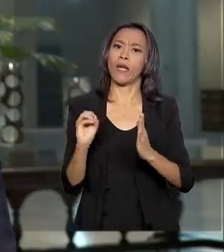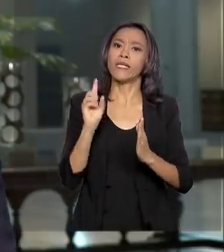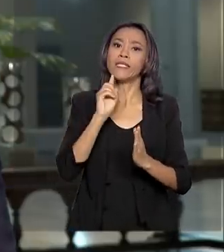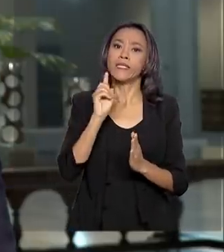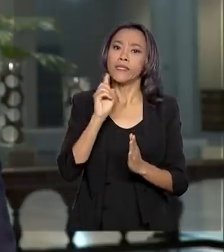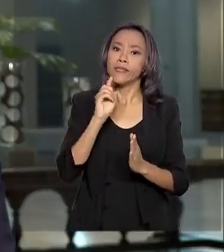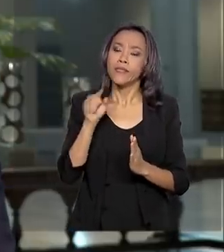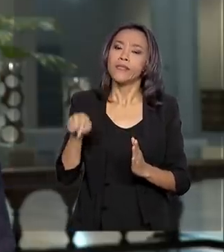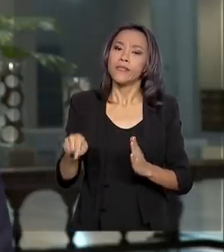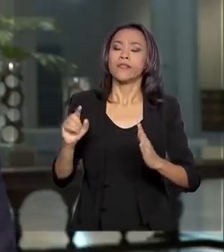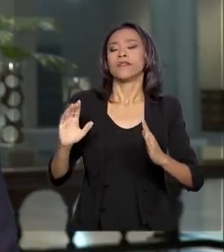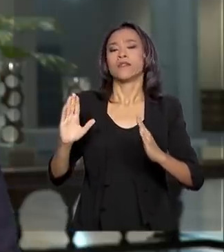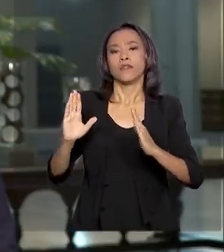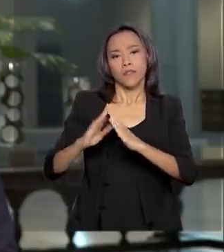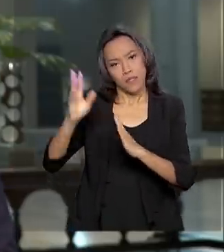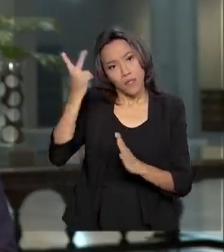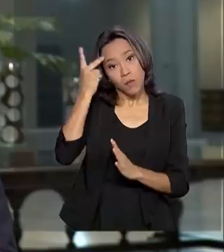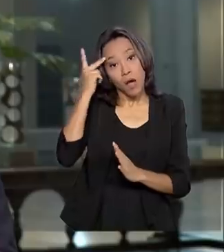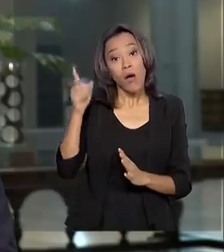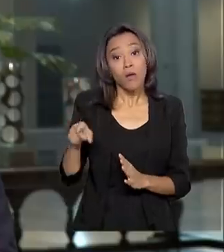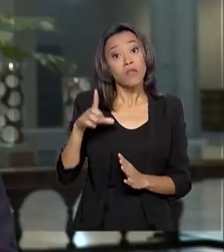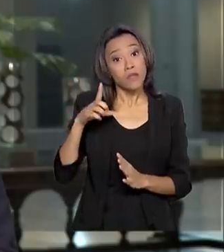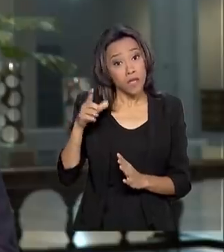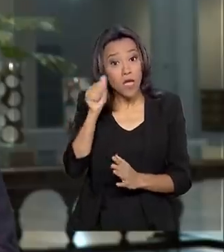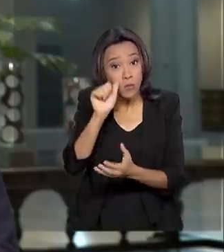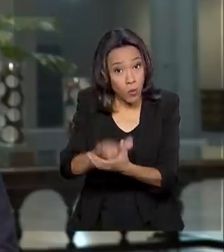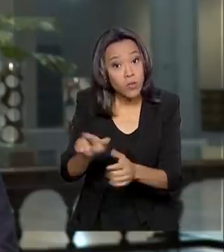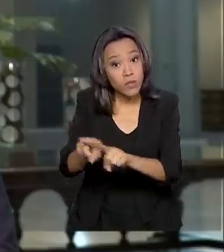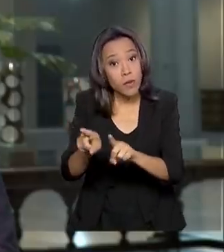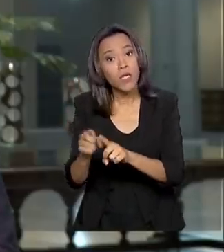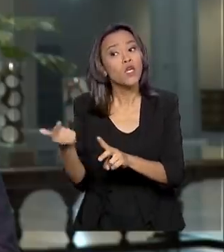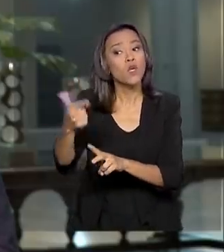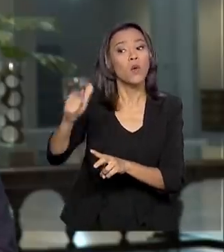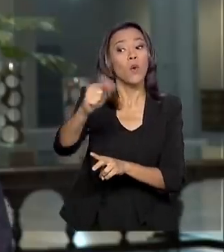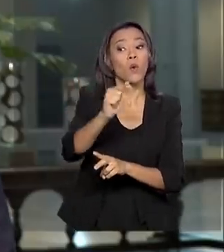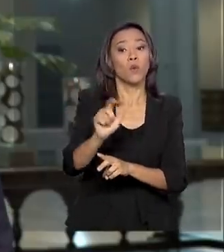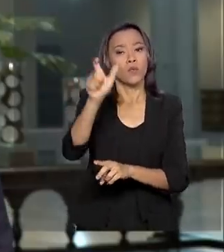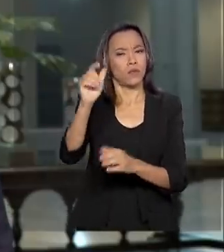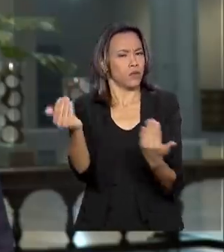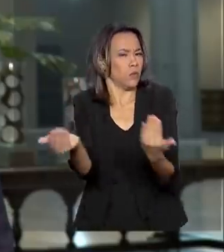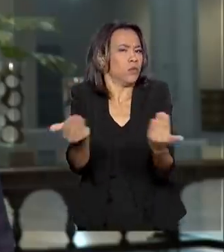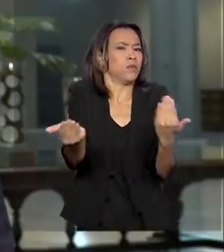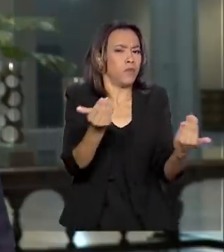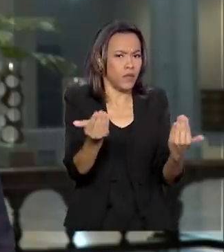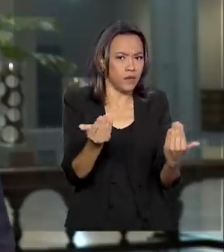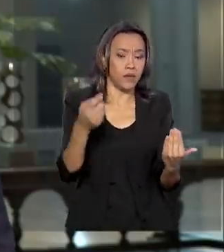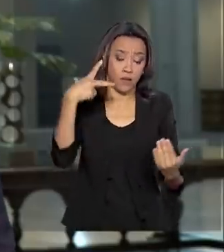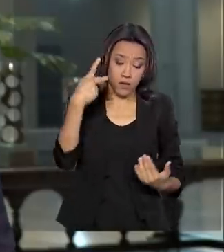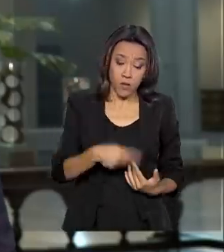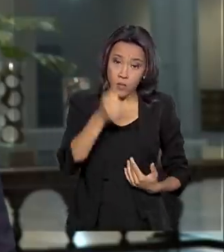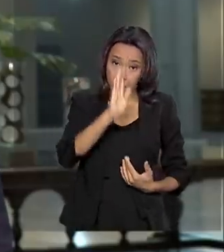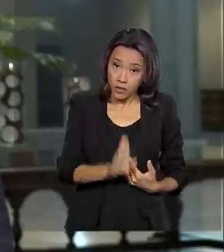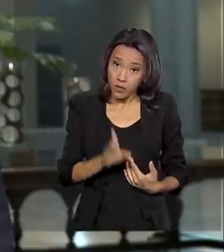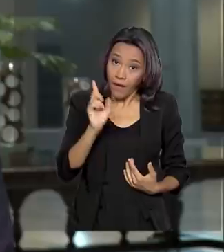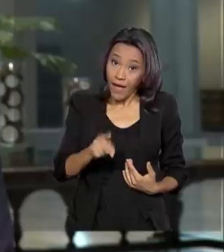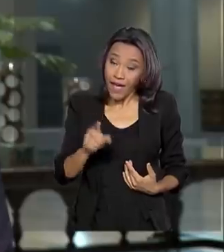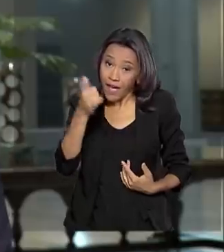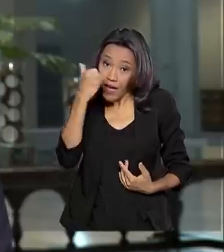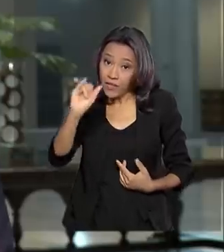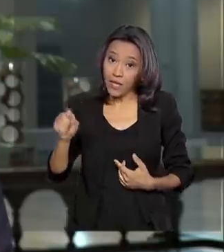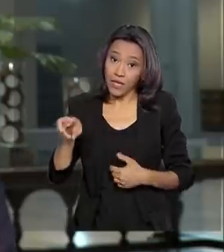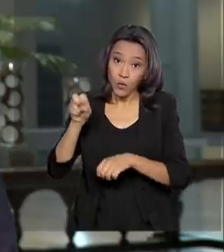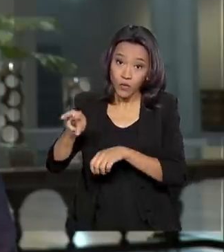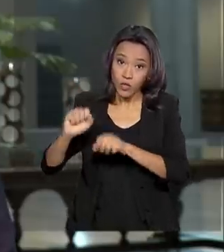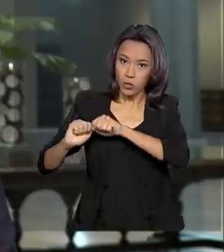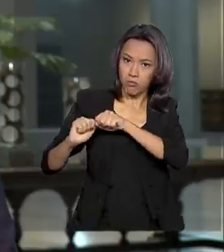ainda a esposa, além de outros casos suspeitos. Agora, o desafio das autoridades brasileiras é conter a propagação do